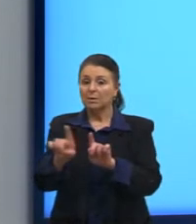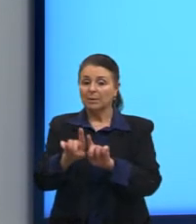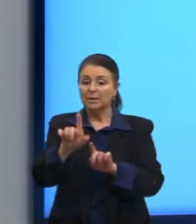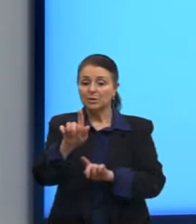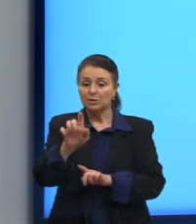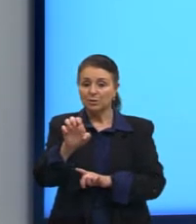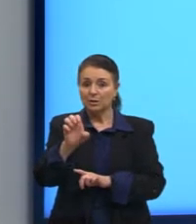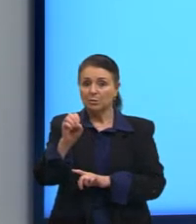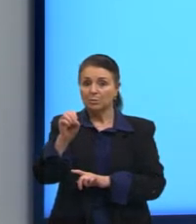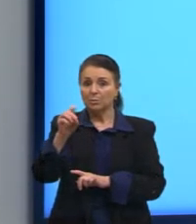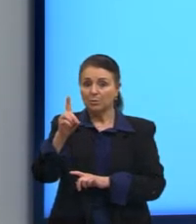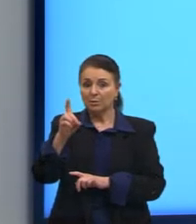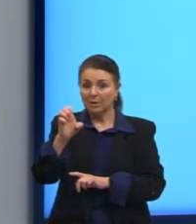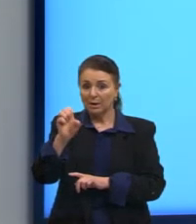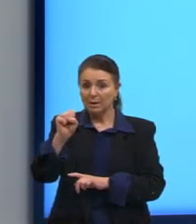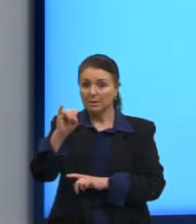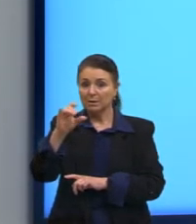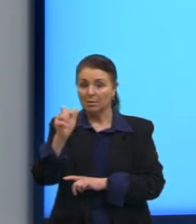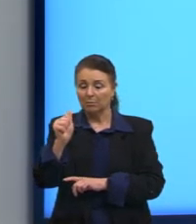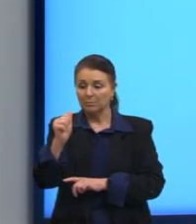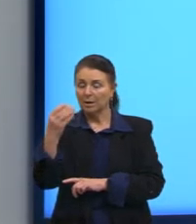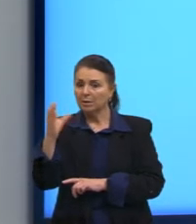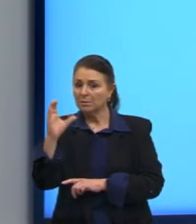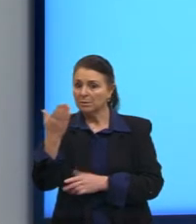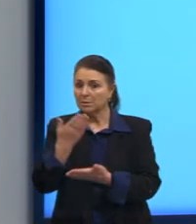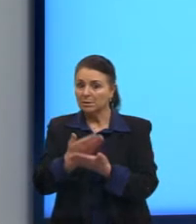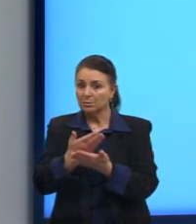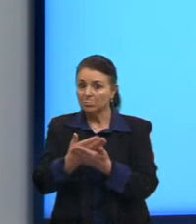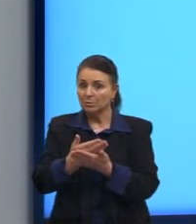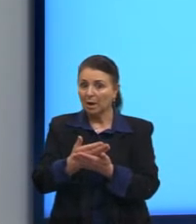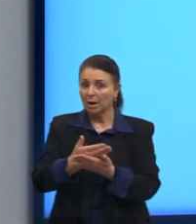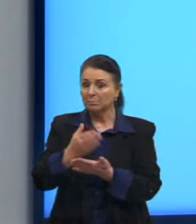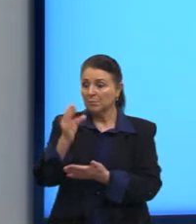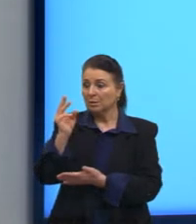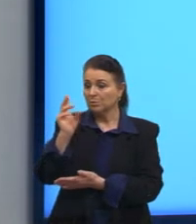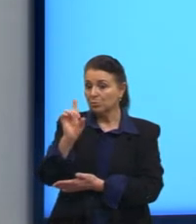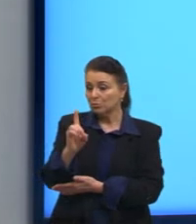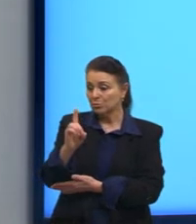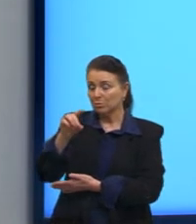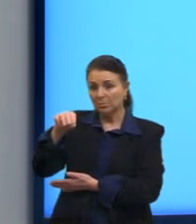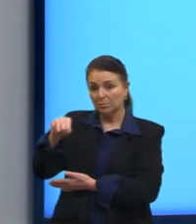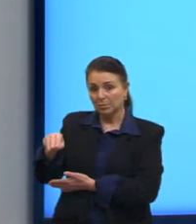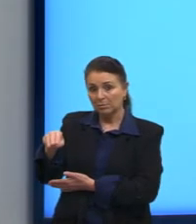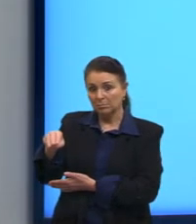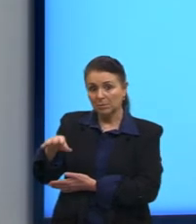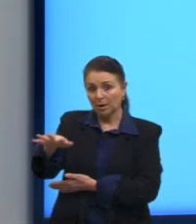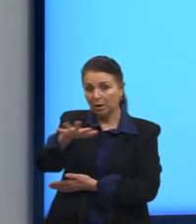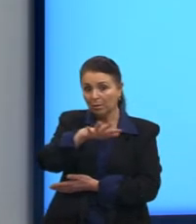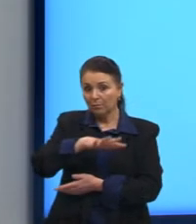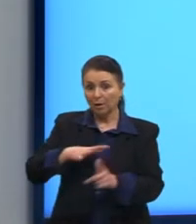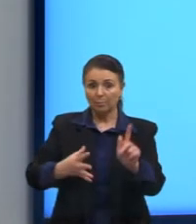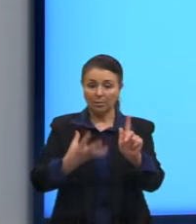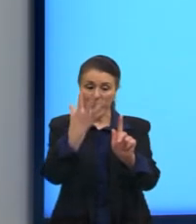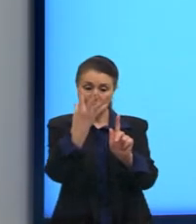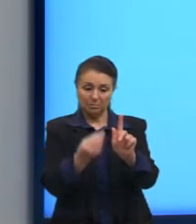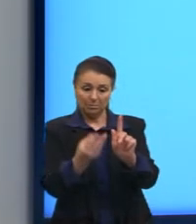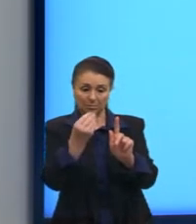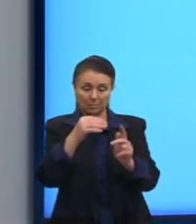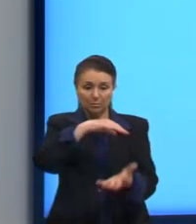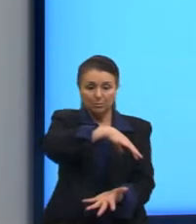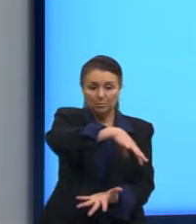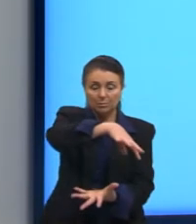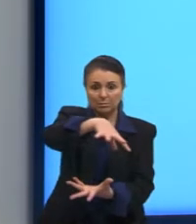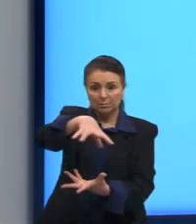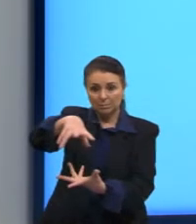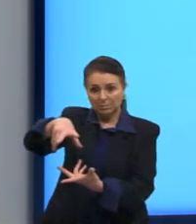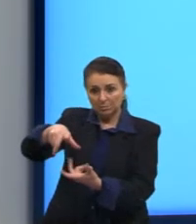geodésia, ela é uma ciência que estuda as dimensões, a forma, o campo gravitacional do planeta Terra. Ela